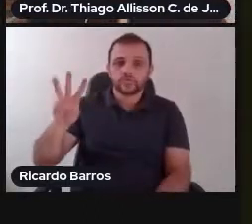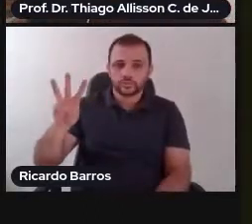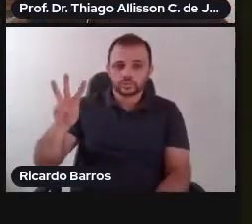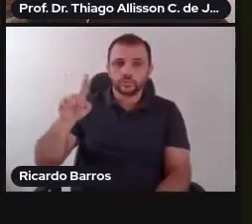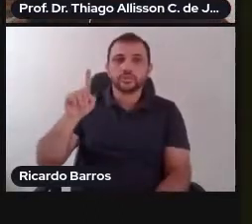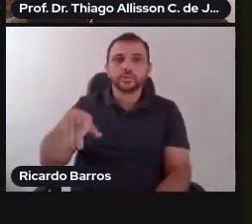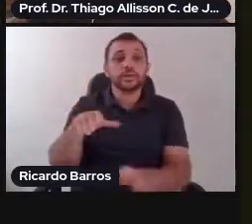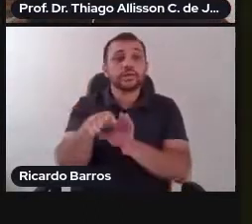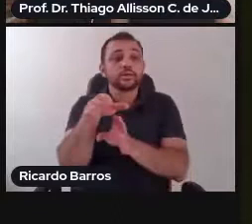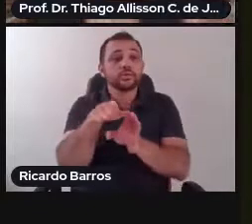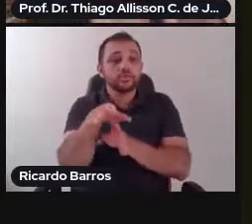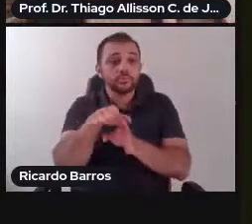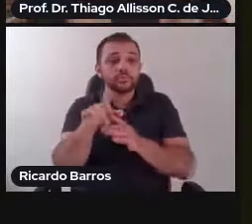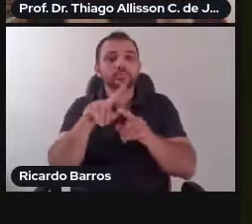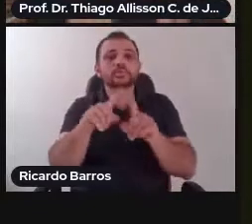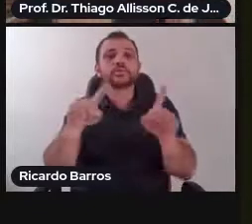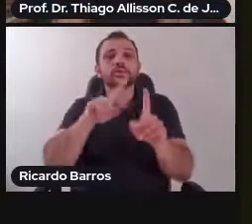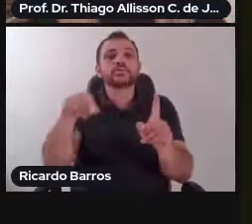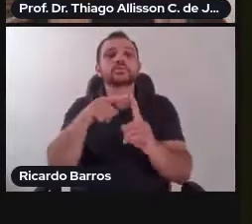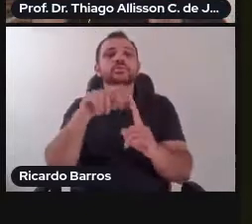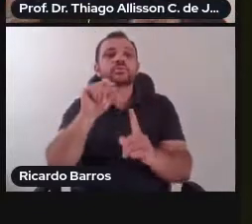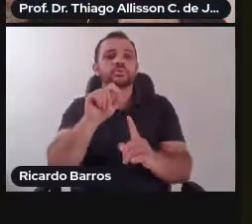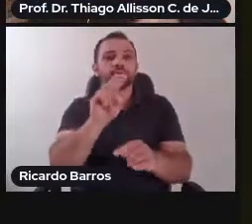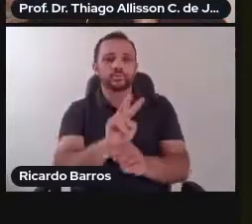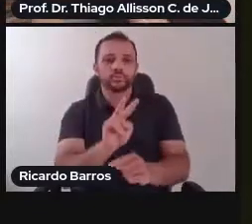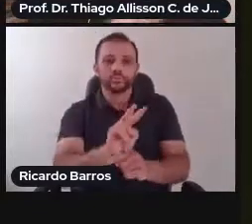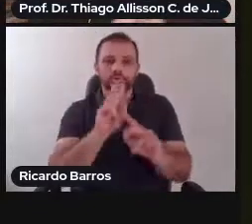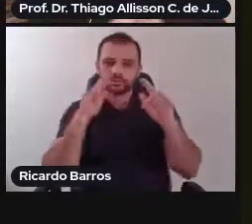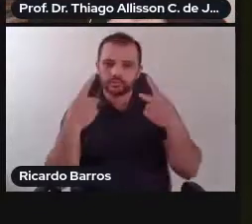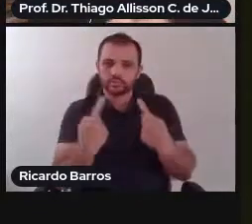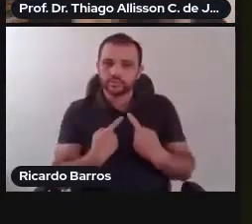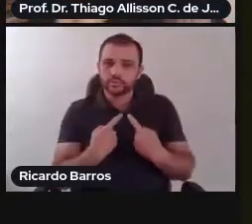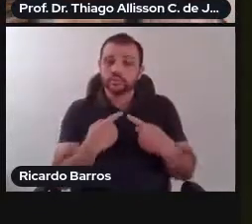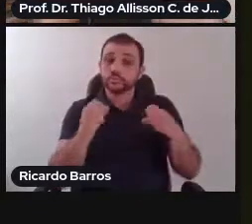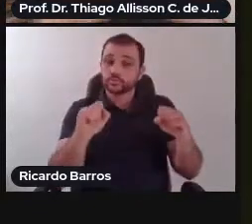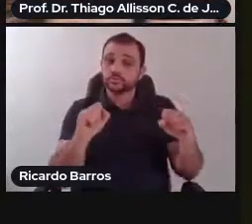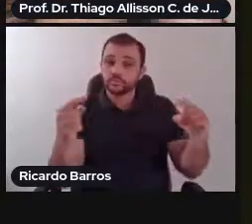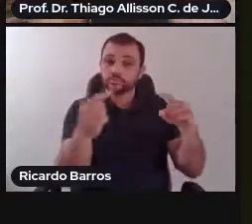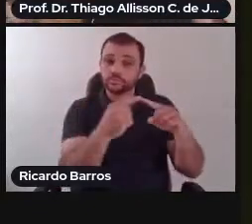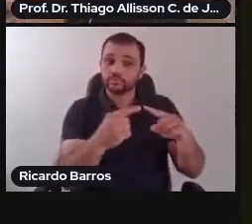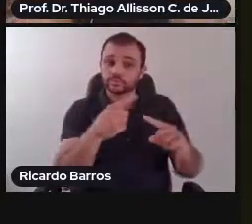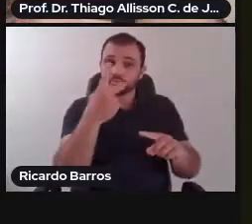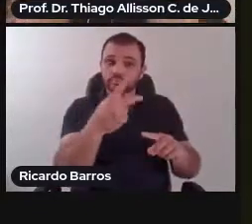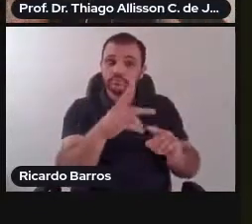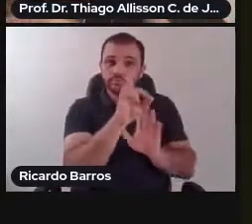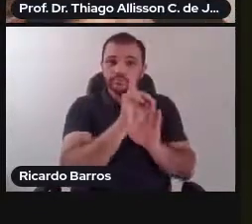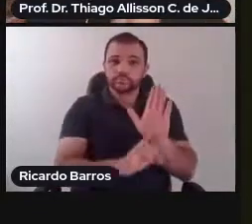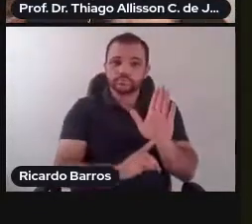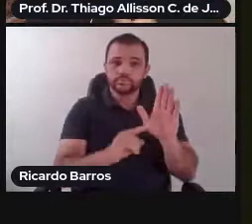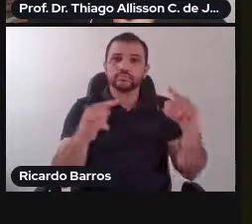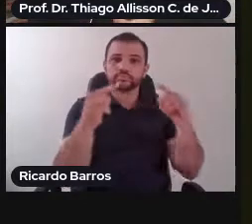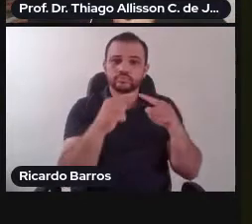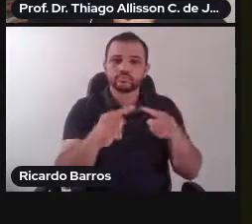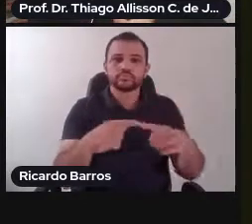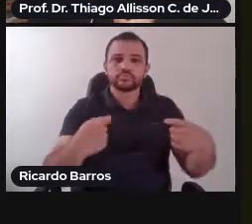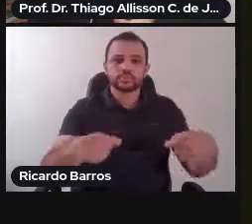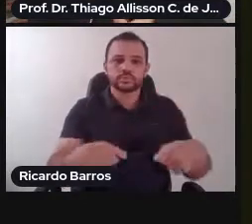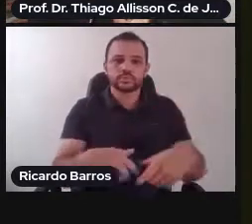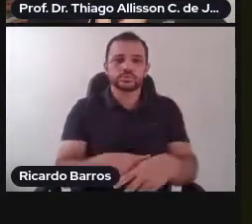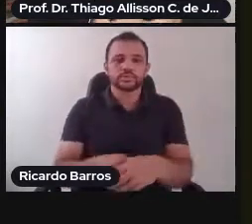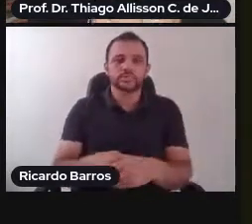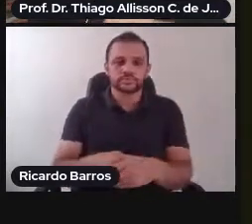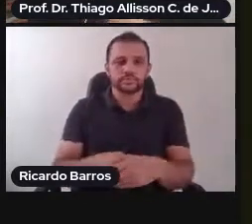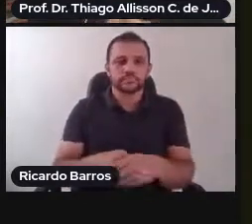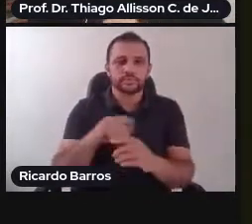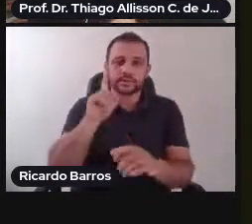que protegem a pessoa humana e devem garantir a execuibilidade devem ser garantidas pela sua efetivação. São